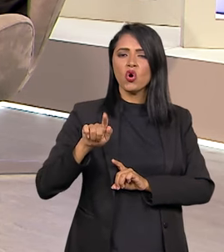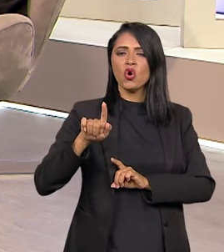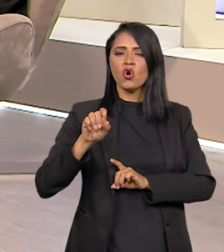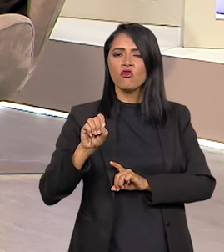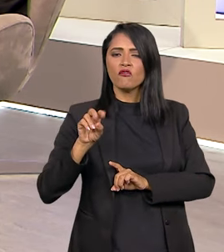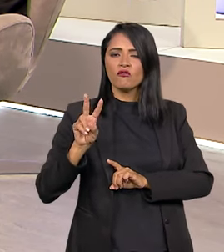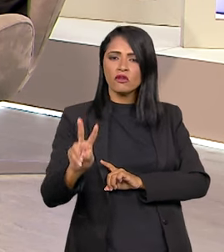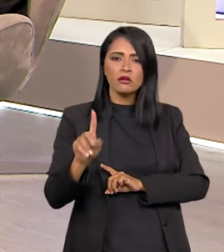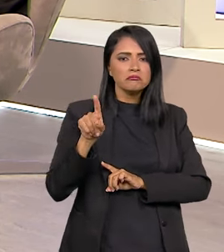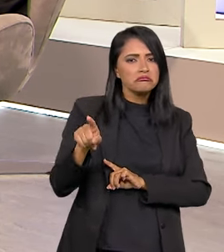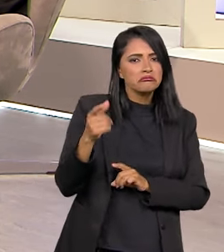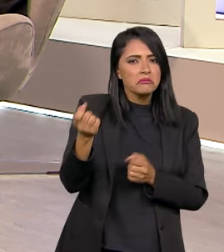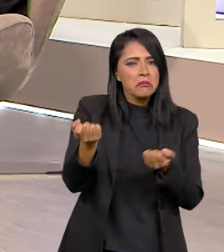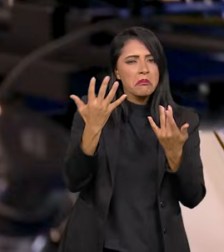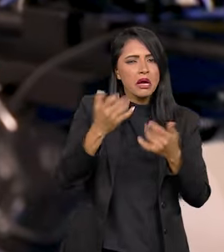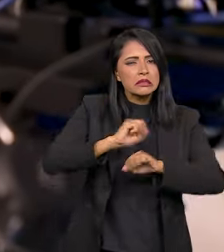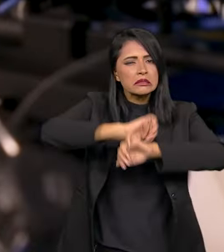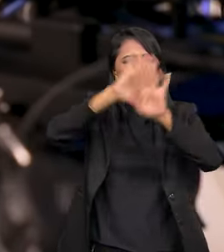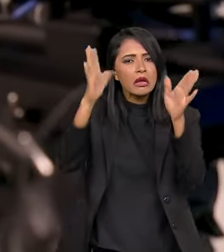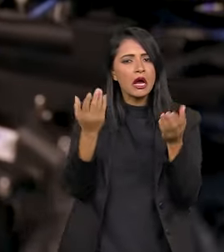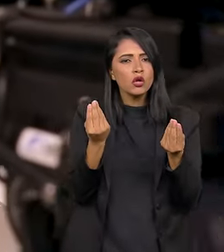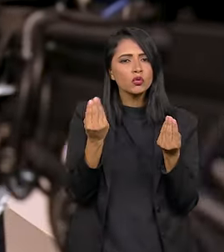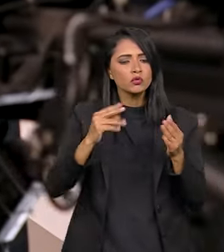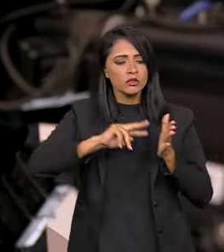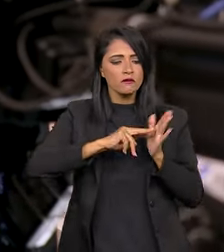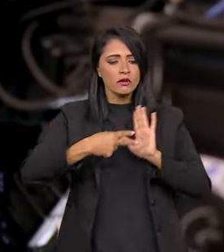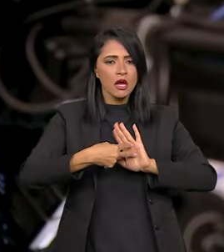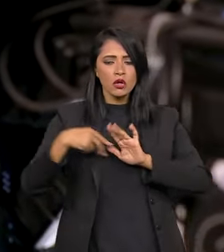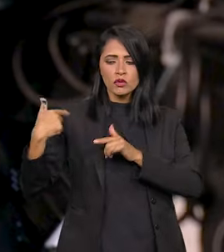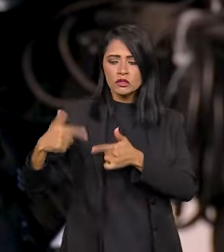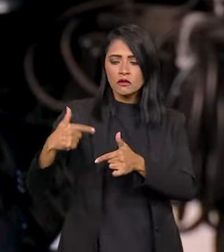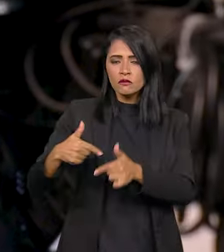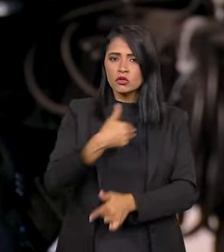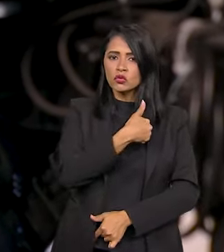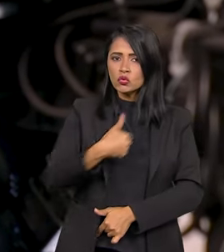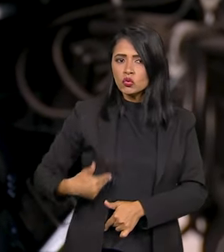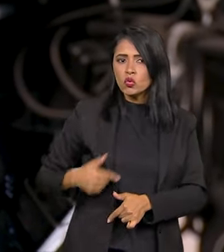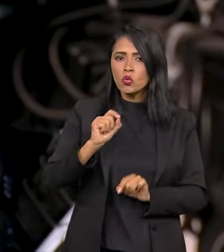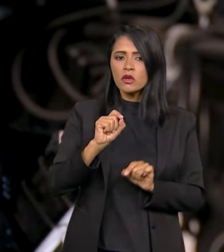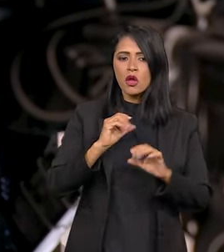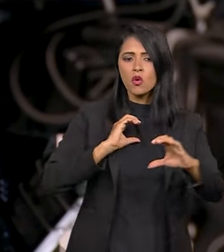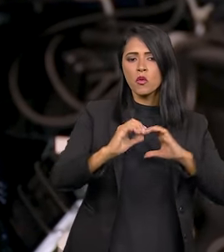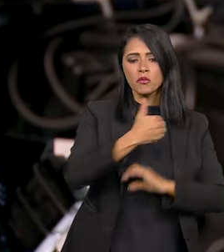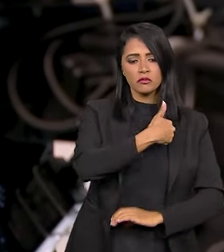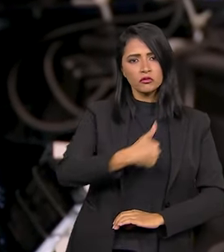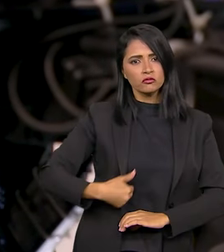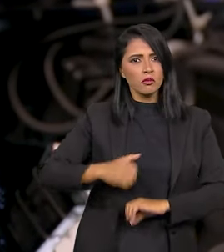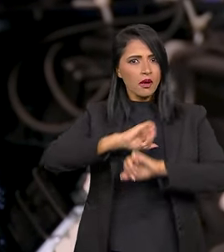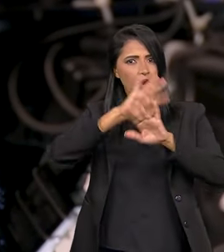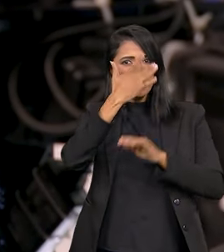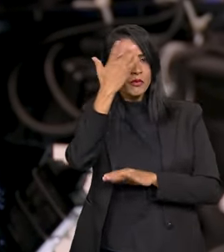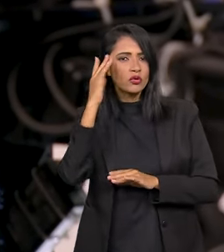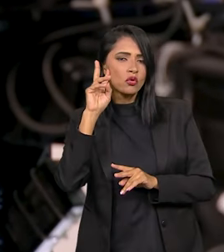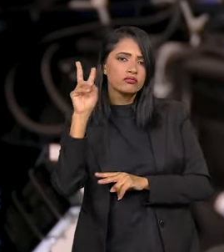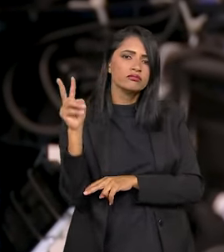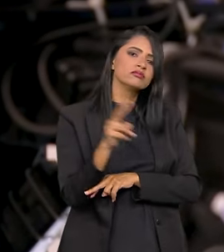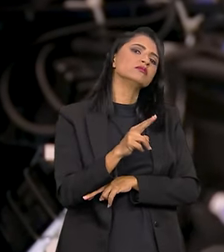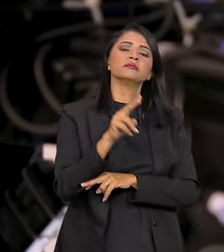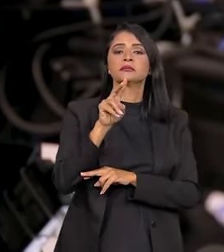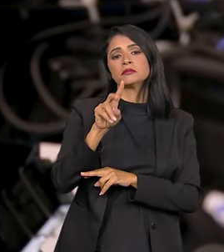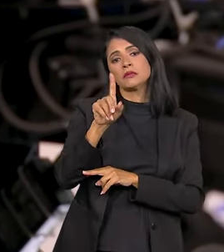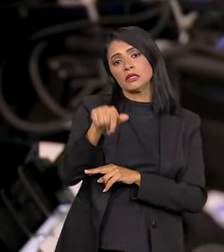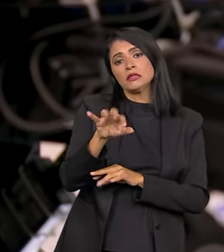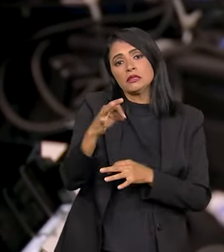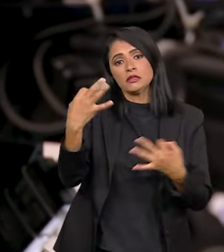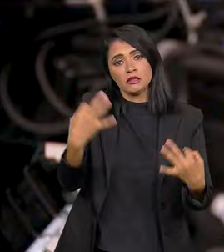mais transparência para a população do que é um serviço governamental, o que é a comunicação pública. Vamos deixar isso bem claro para quem